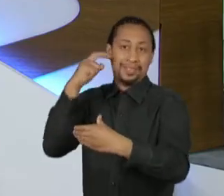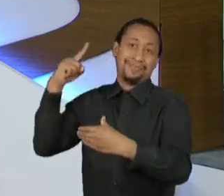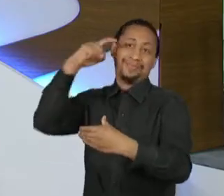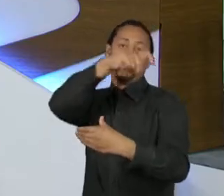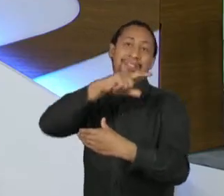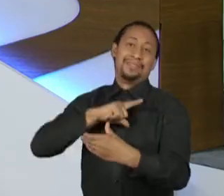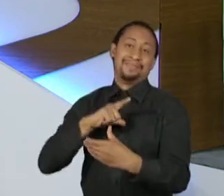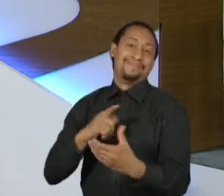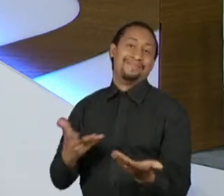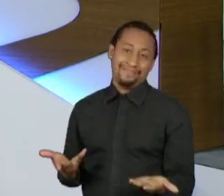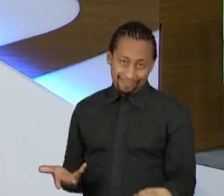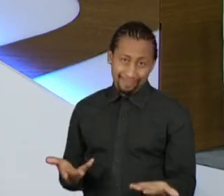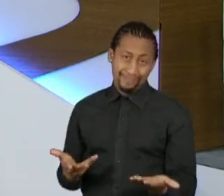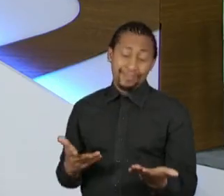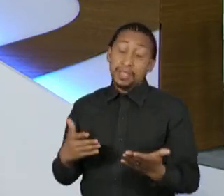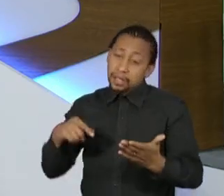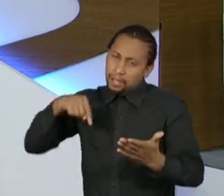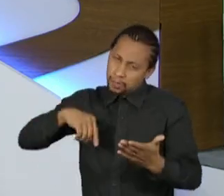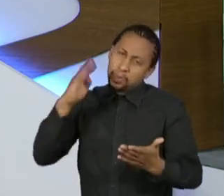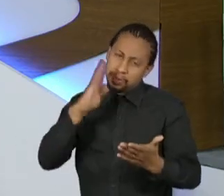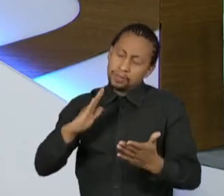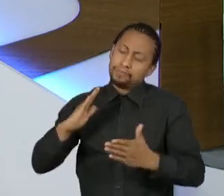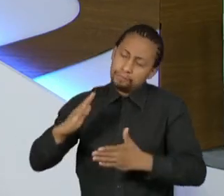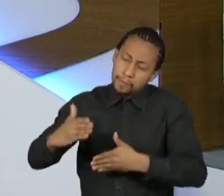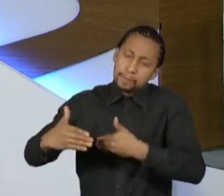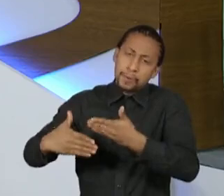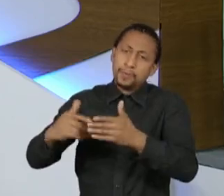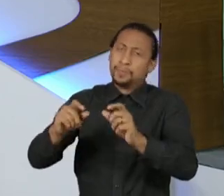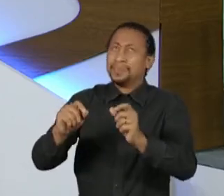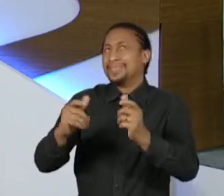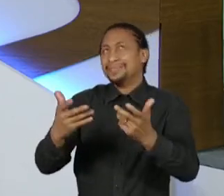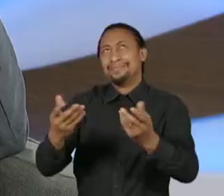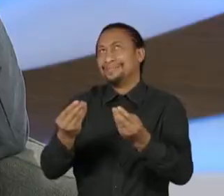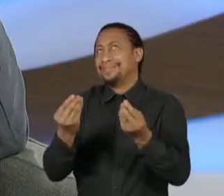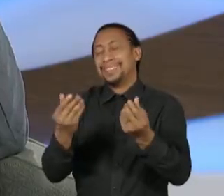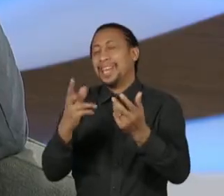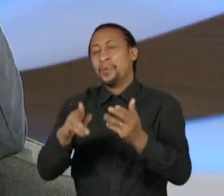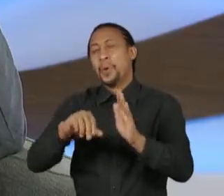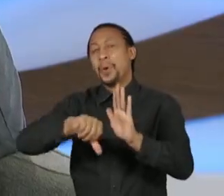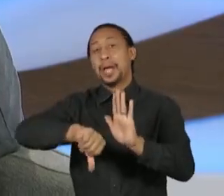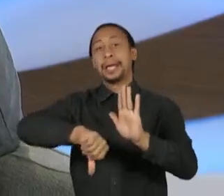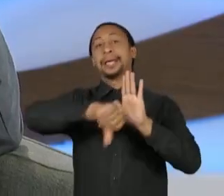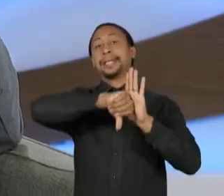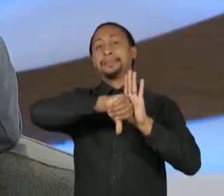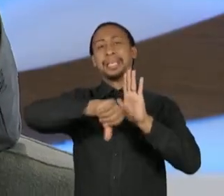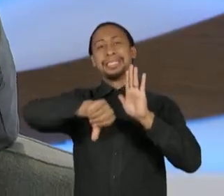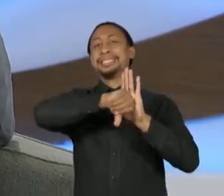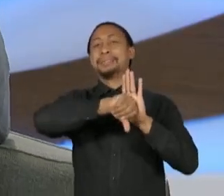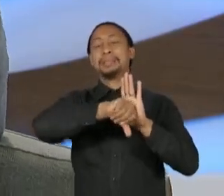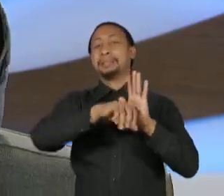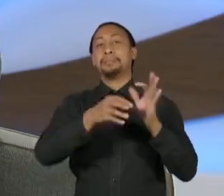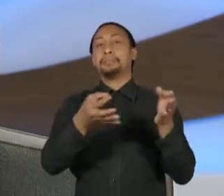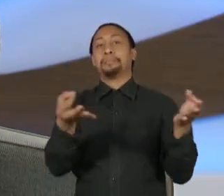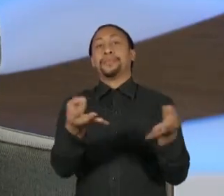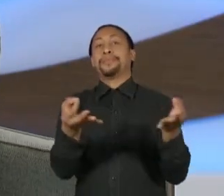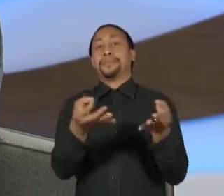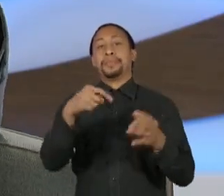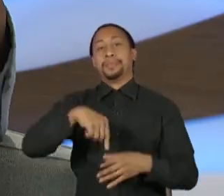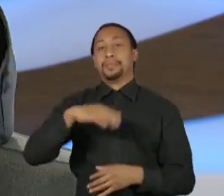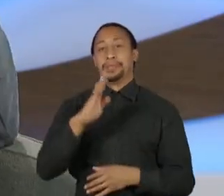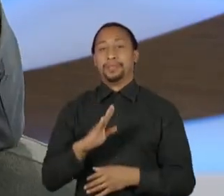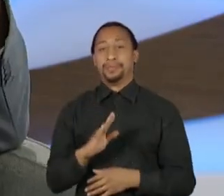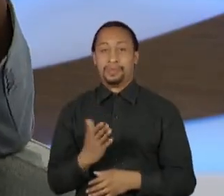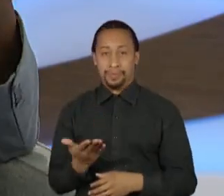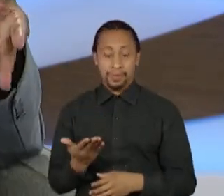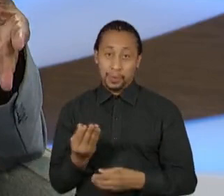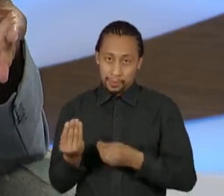construiu aqui. Eu costumo dizer que nós temos aqui o crime perfeito, aqui no Brasil, em que a vítima é